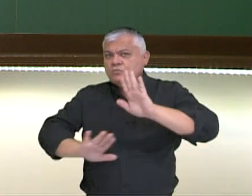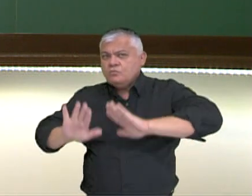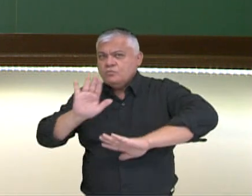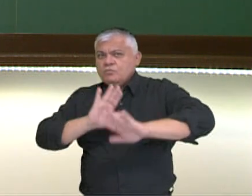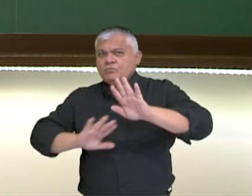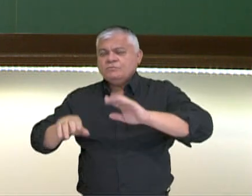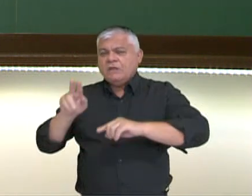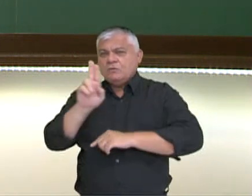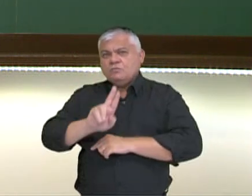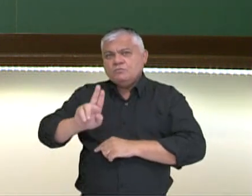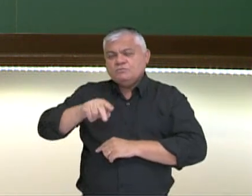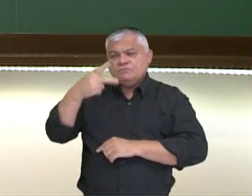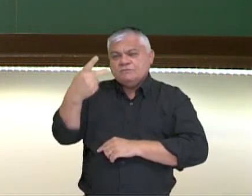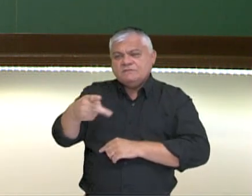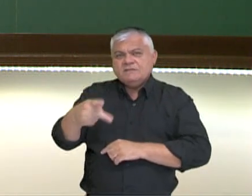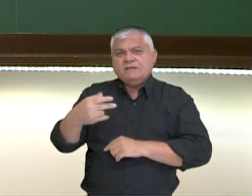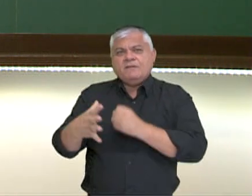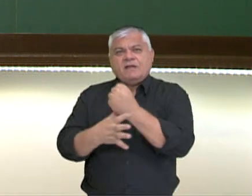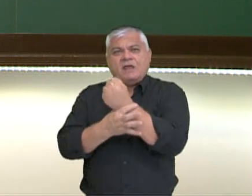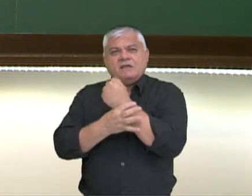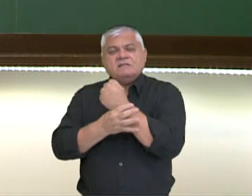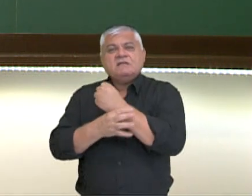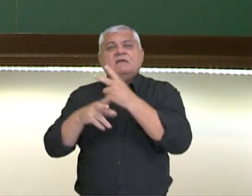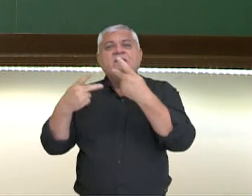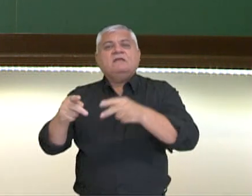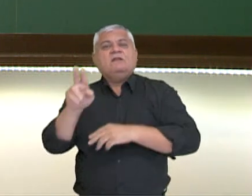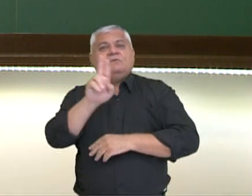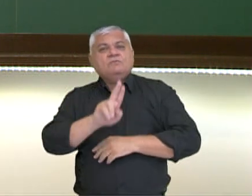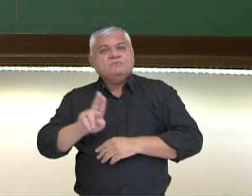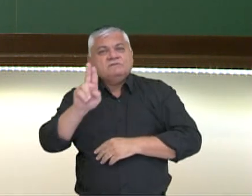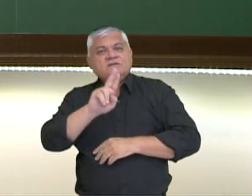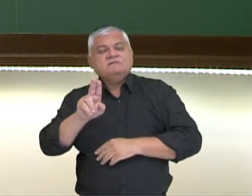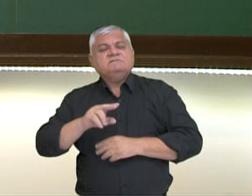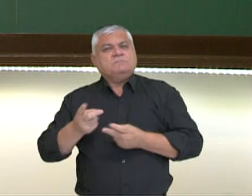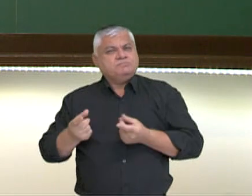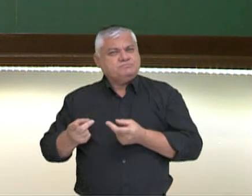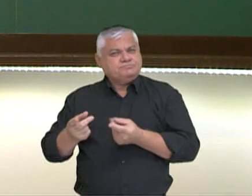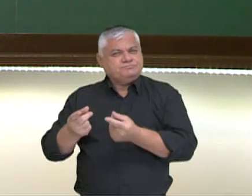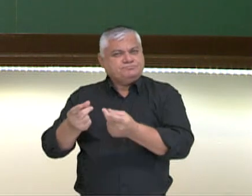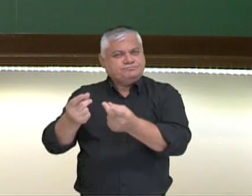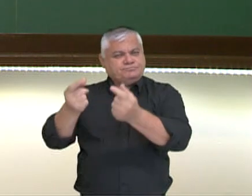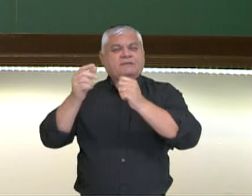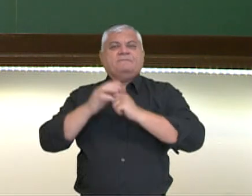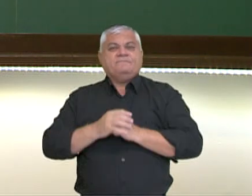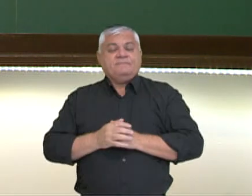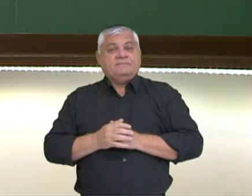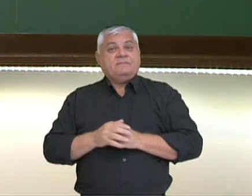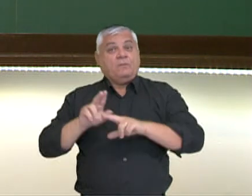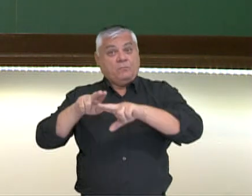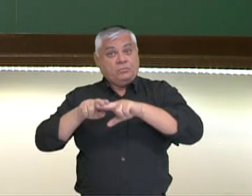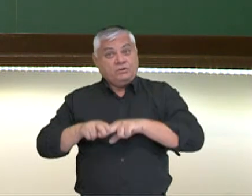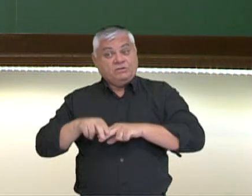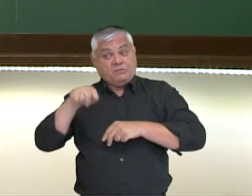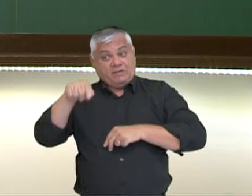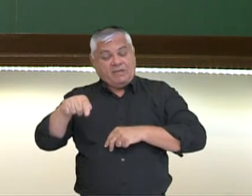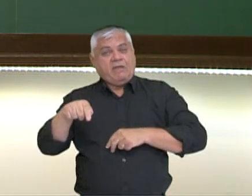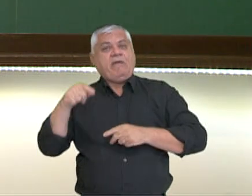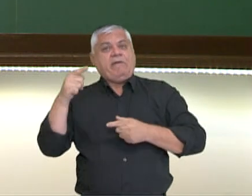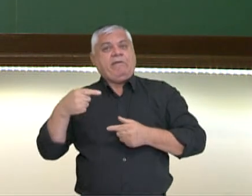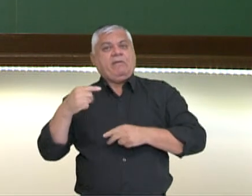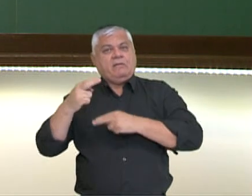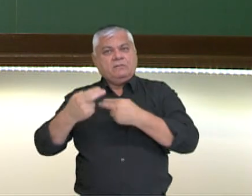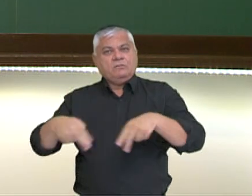solos para garantir a sua utilização por muito mais tempo. E é por isso que ele é um elemento